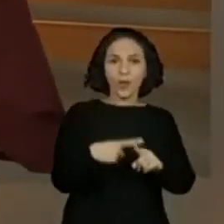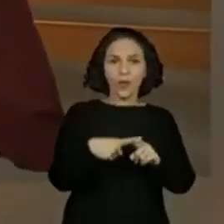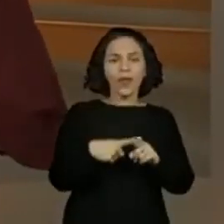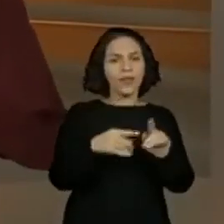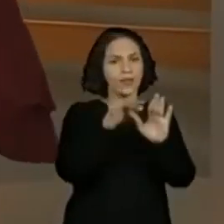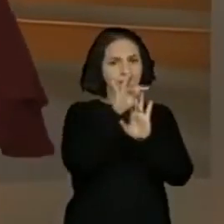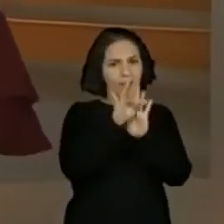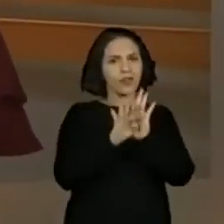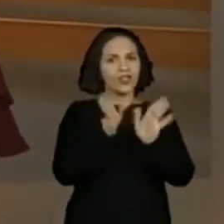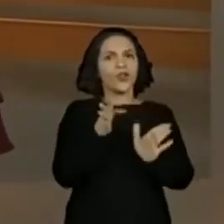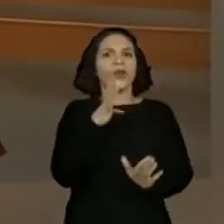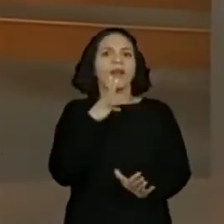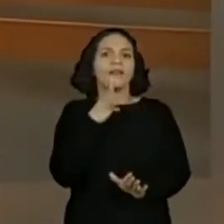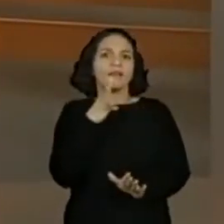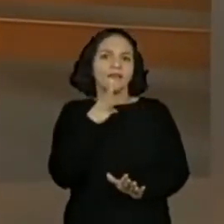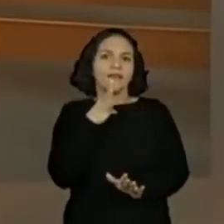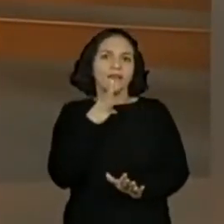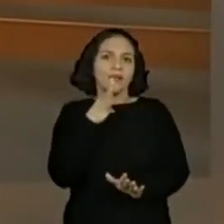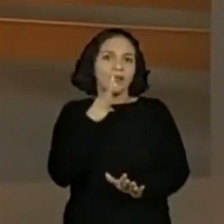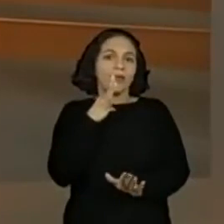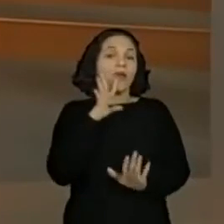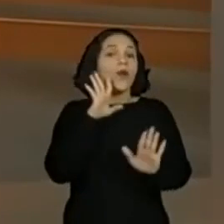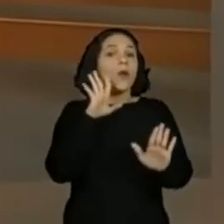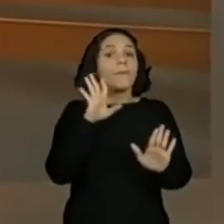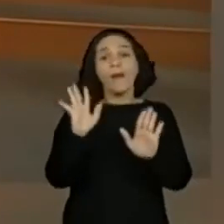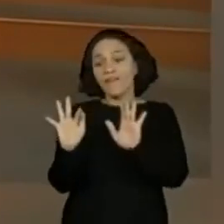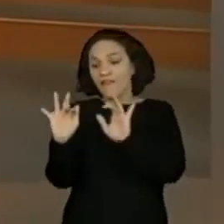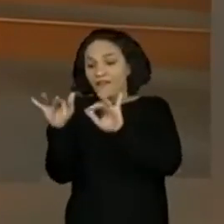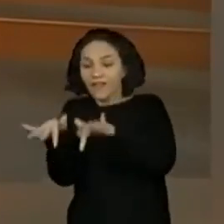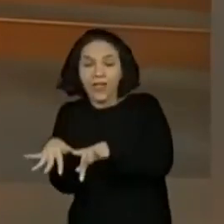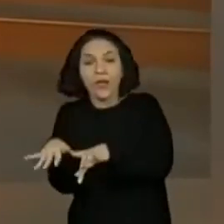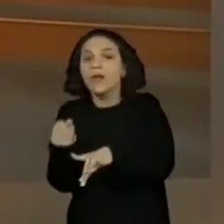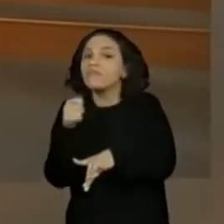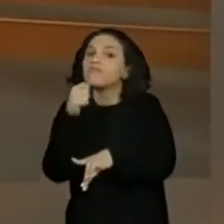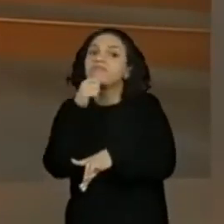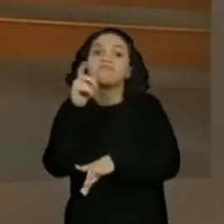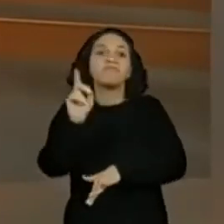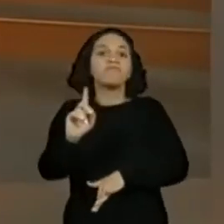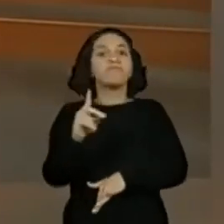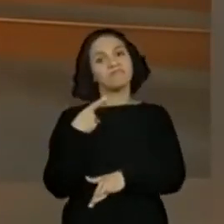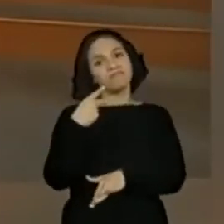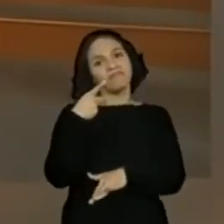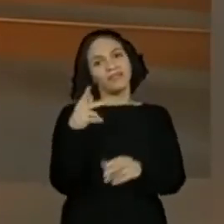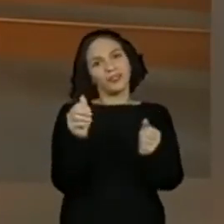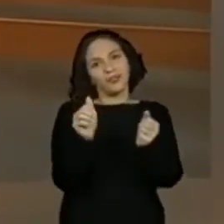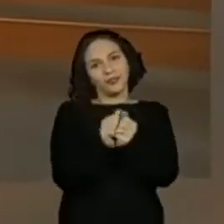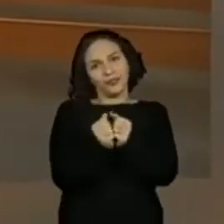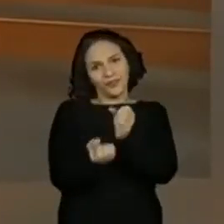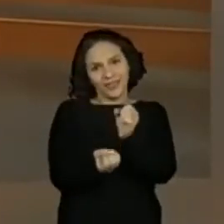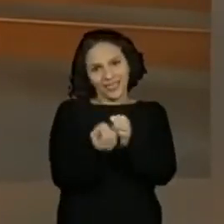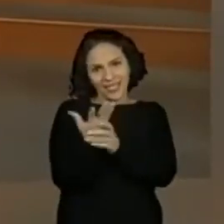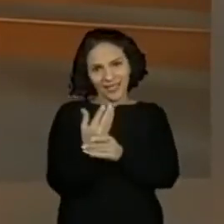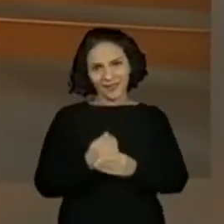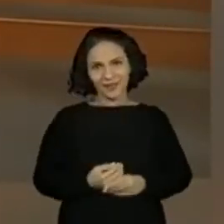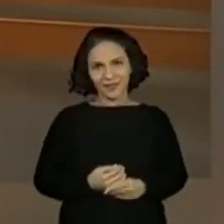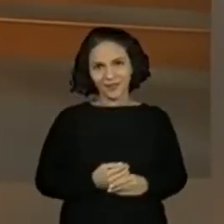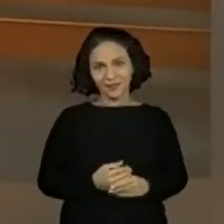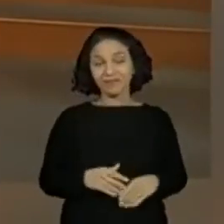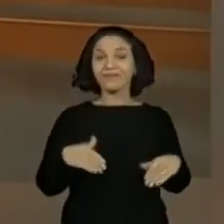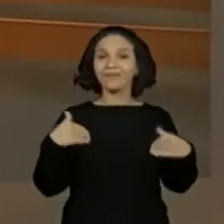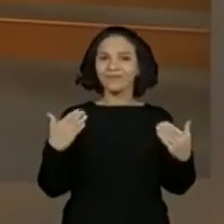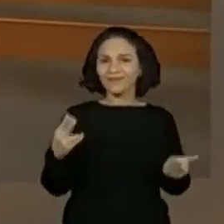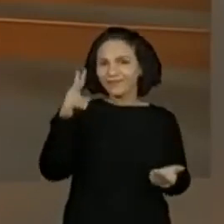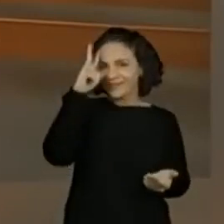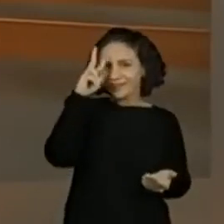conhecer. A gente não vai conhecer o final. Nós vamos construir juntos. E eu trouxe para essa aula,